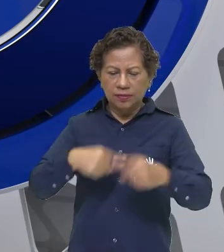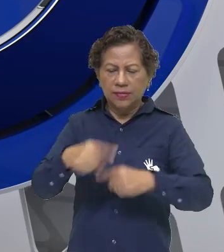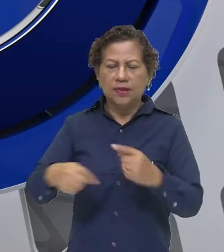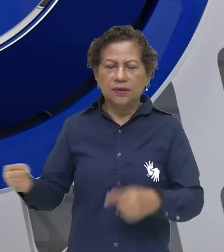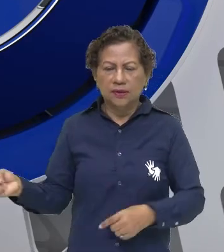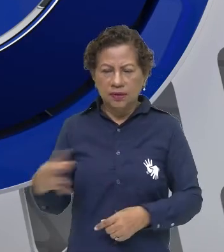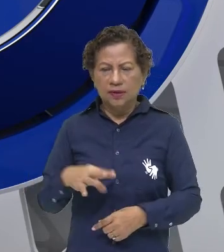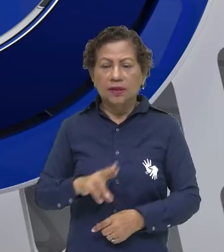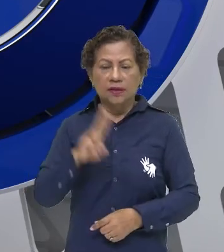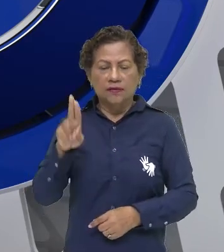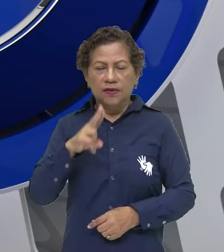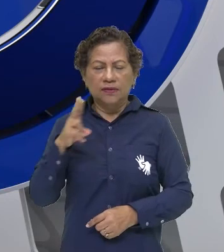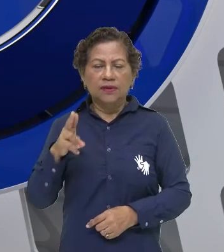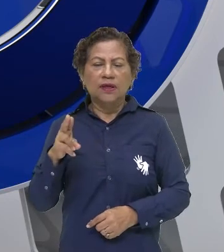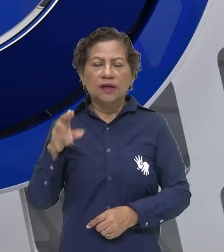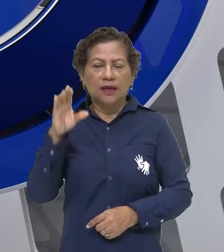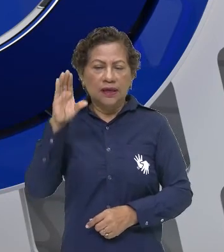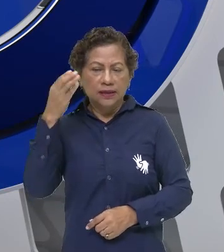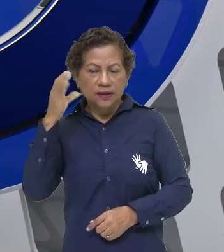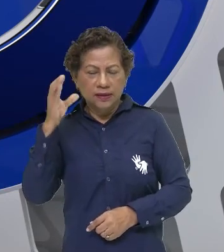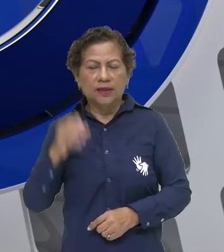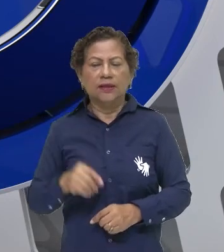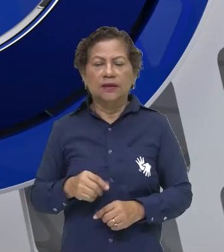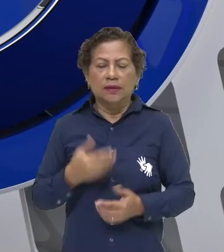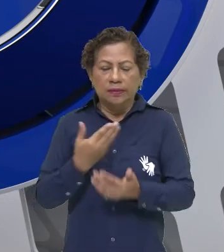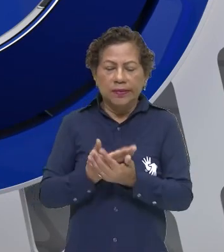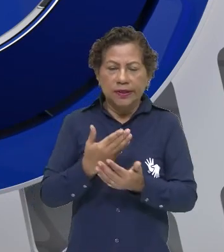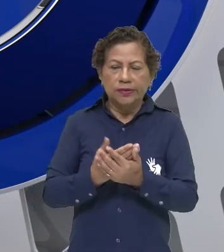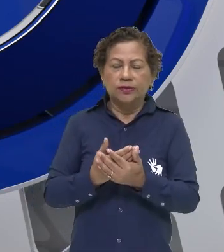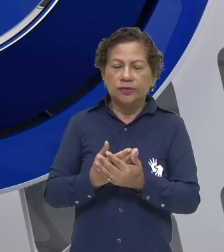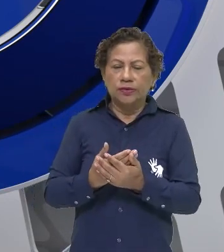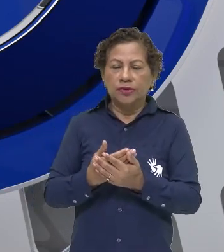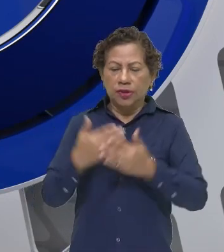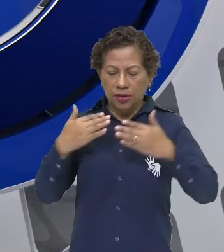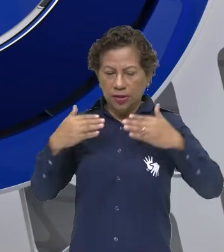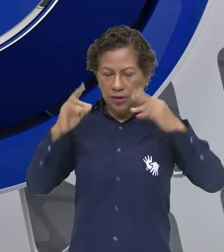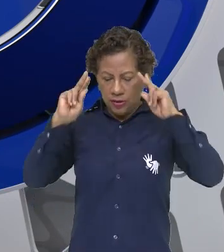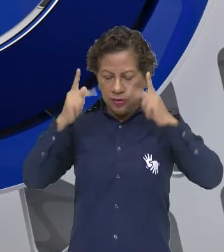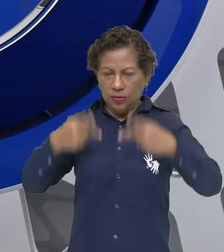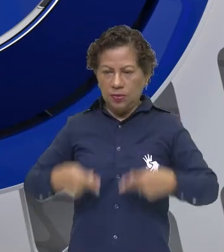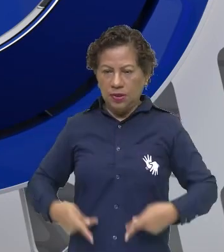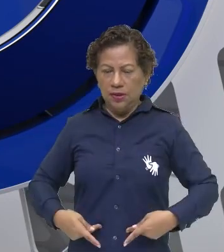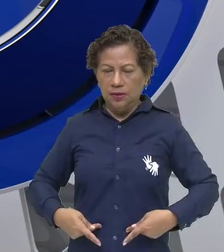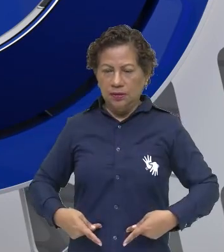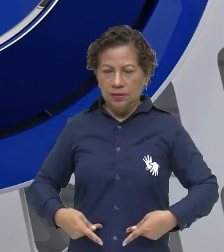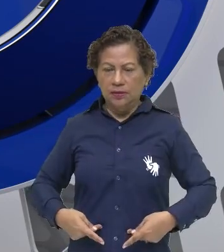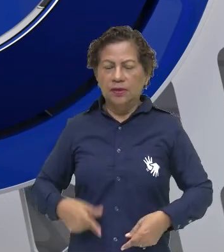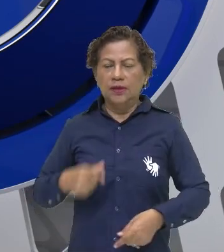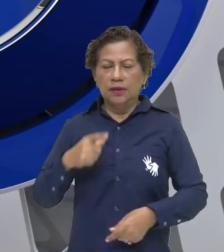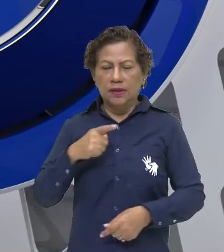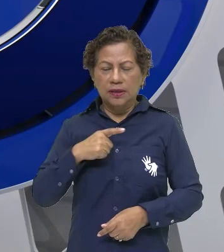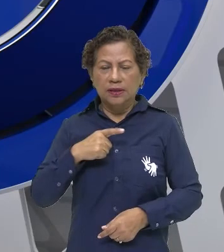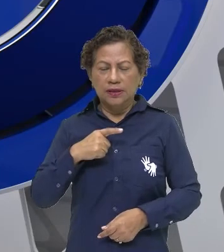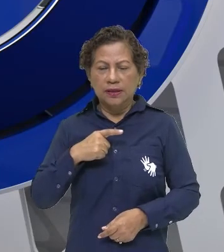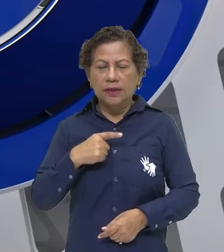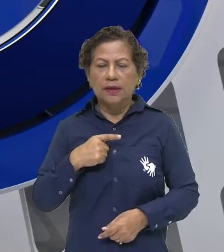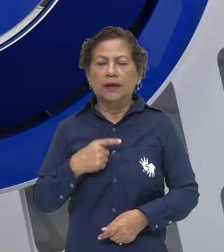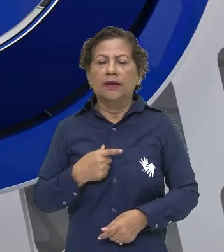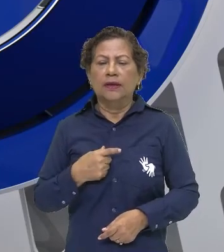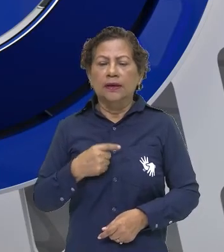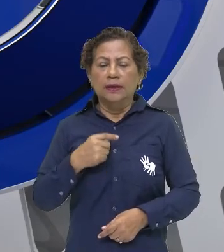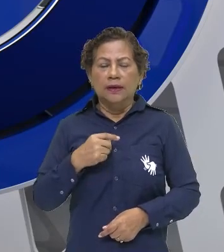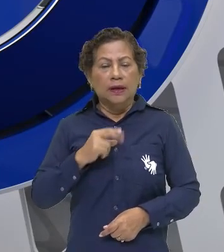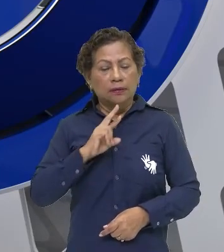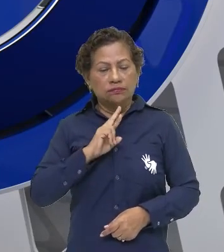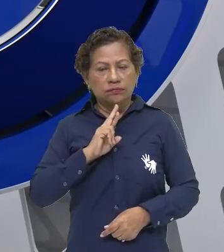a ciência para estudar a anatomia humana e entender e responder alguns questionamentos. Tanto